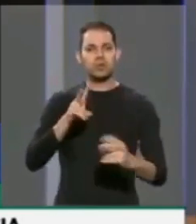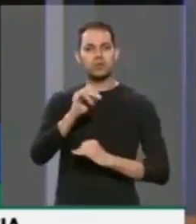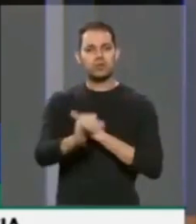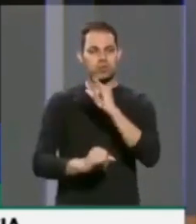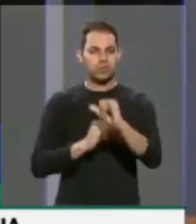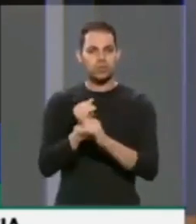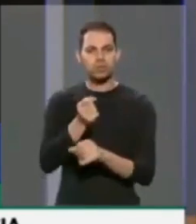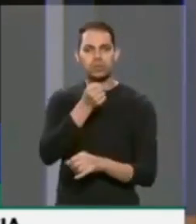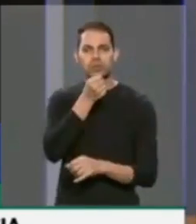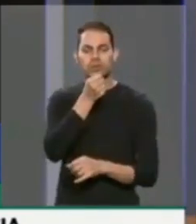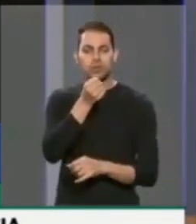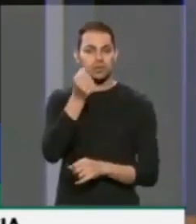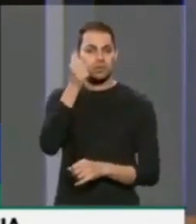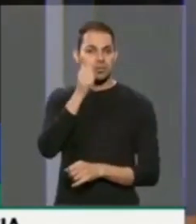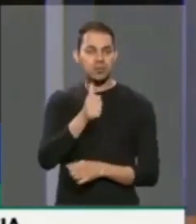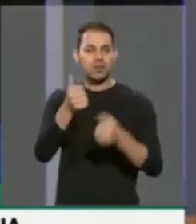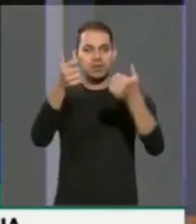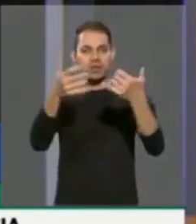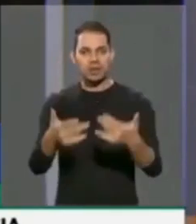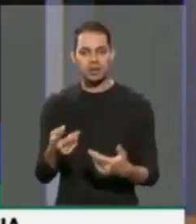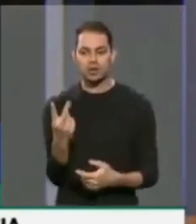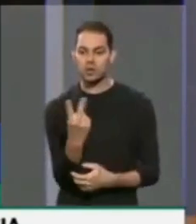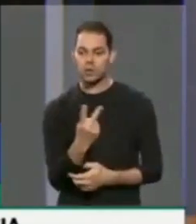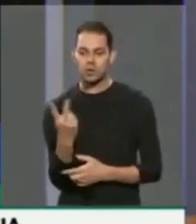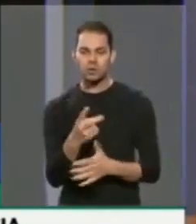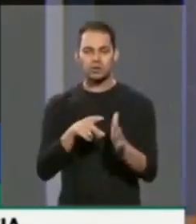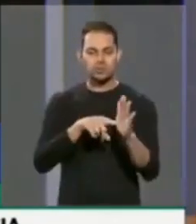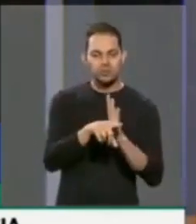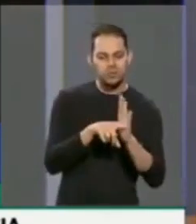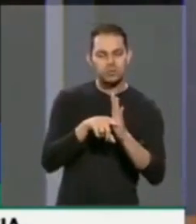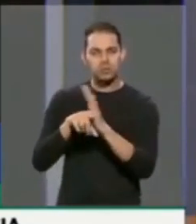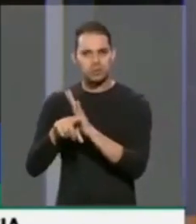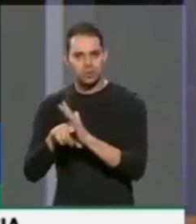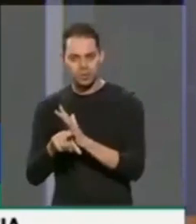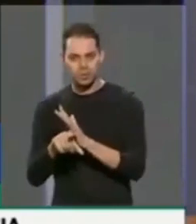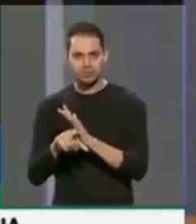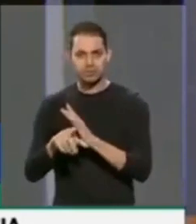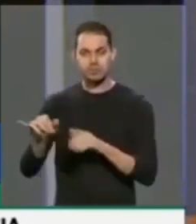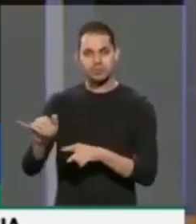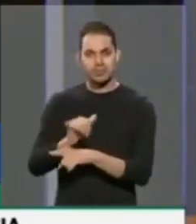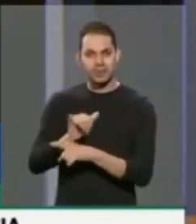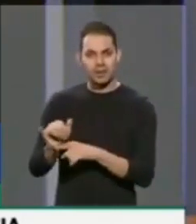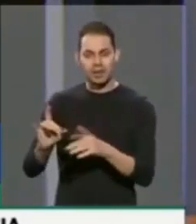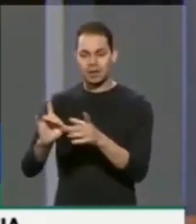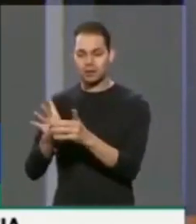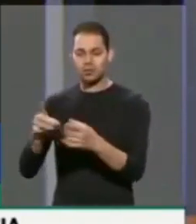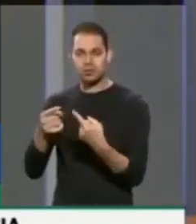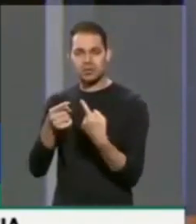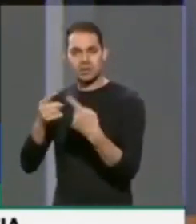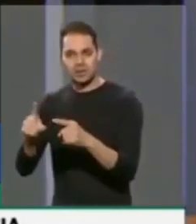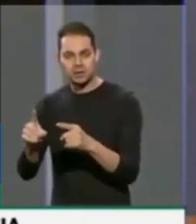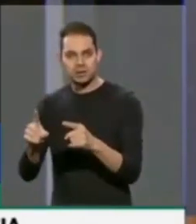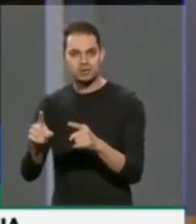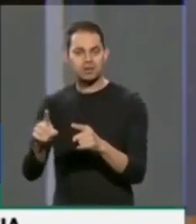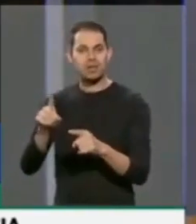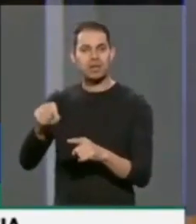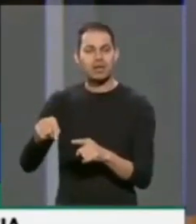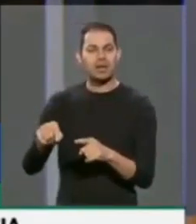apresentadora disse que havia dois inquéritos, e que o inquérito dos atos antidemocráticos era